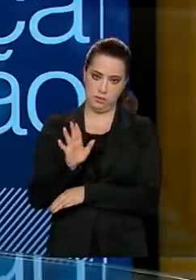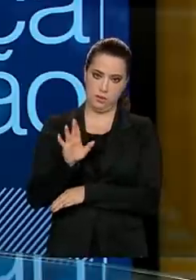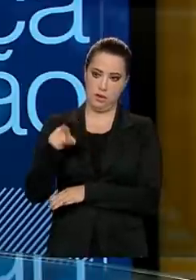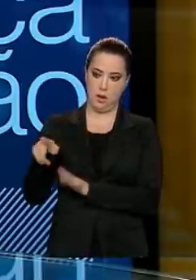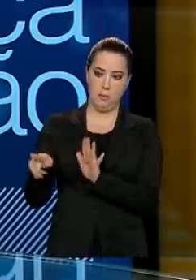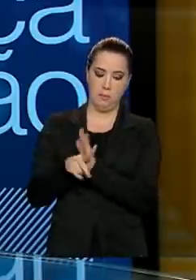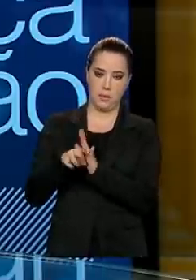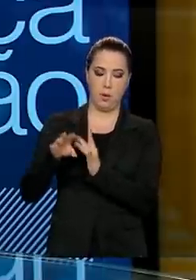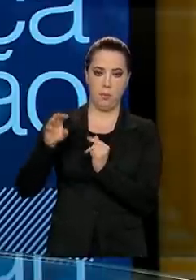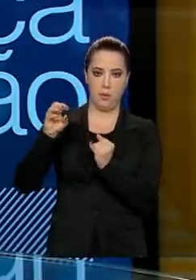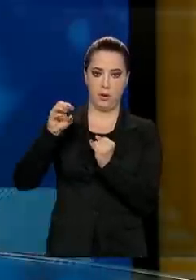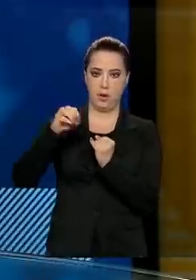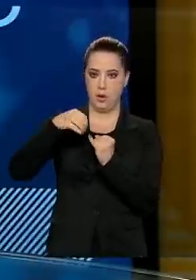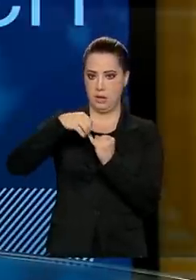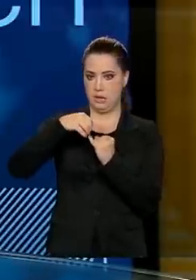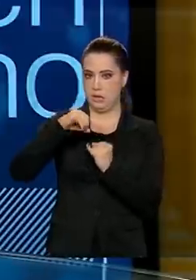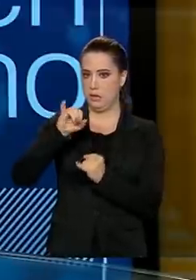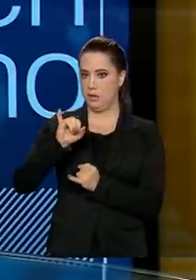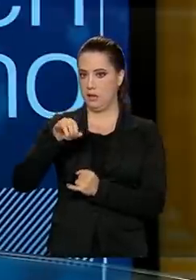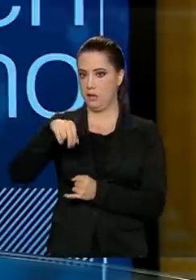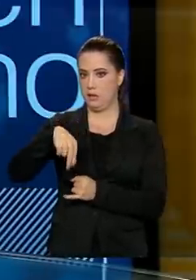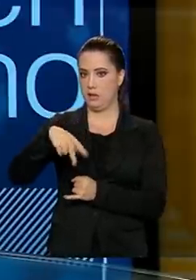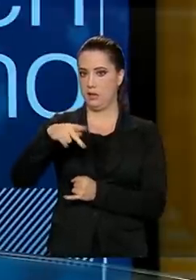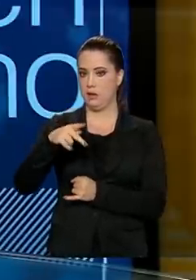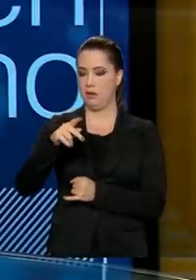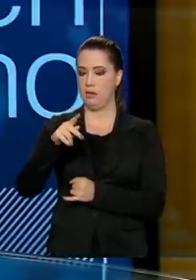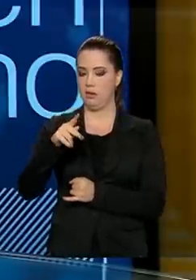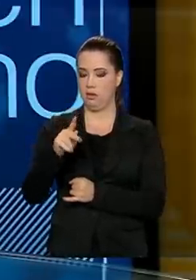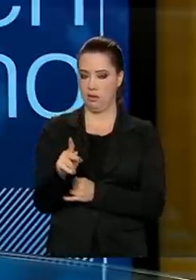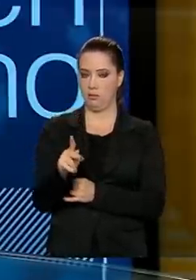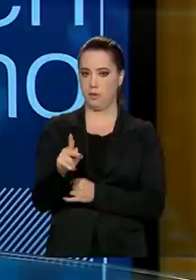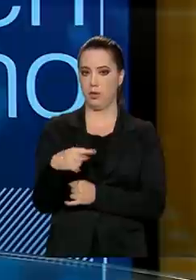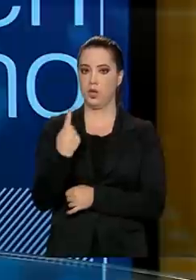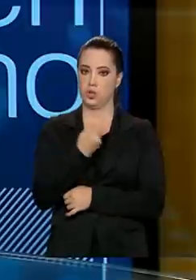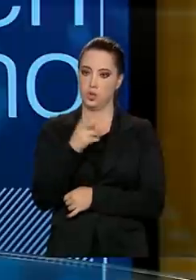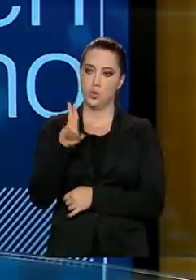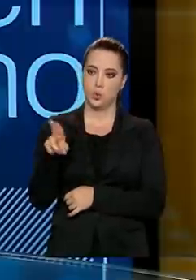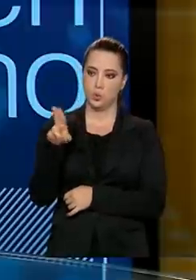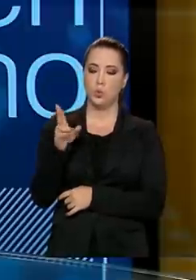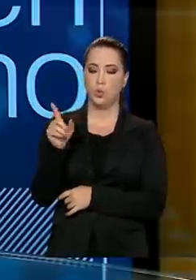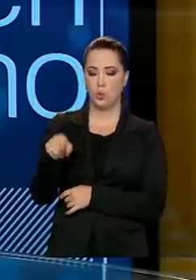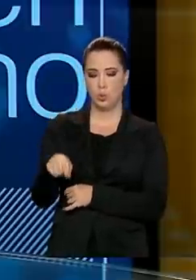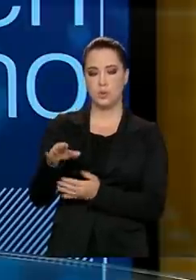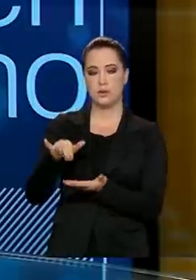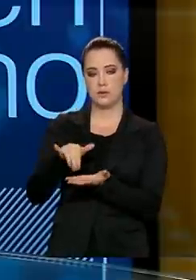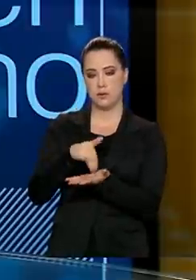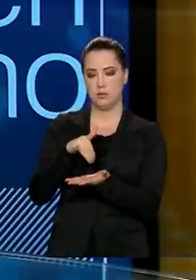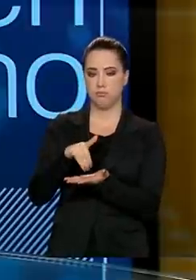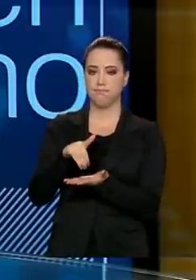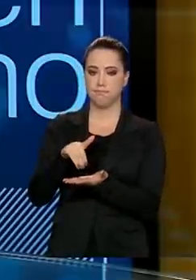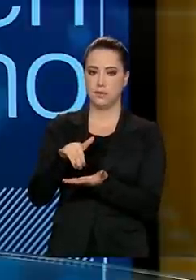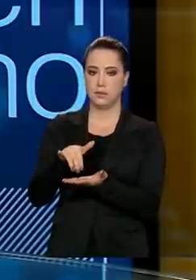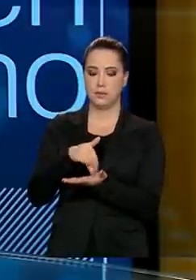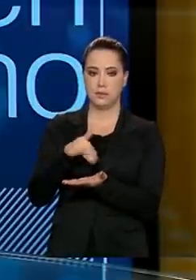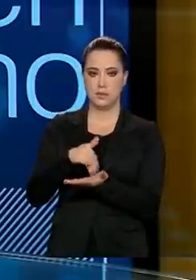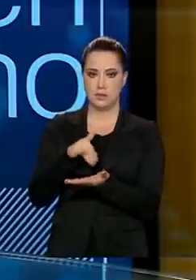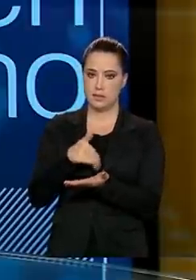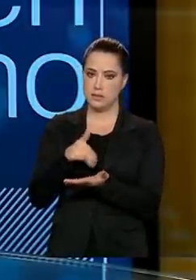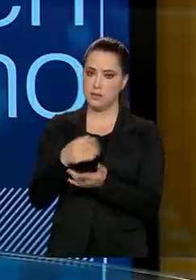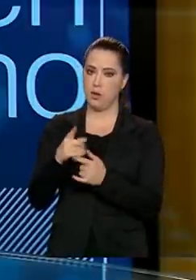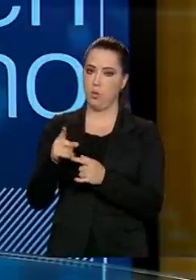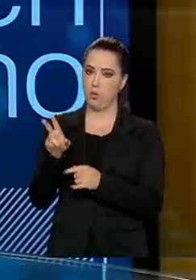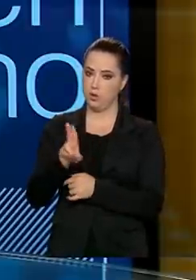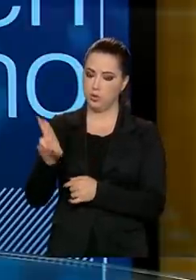INEP, que é o órgão. Nós somos consumidores do Enem. A responsabilidade da SISU está nos processos seletivos